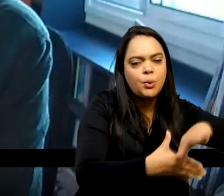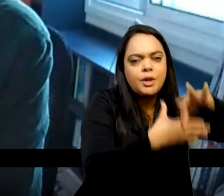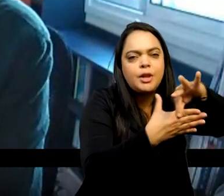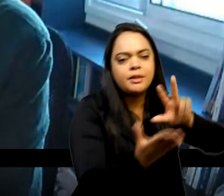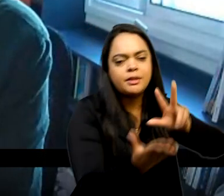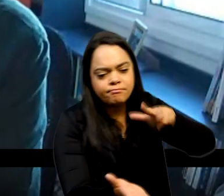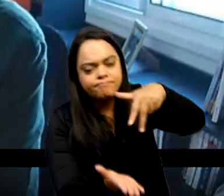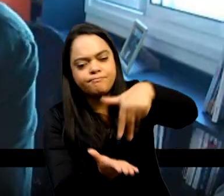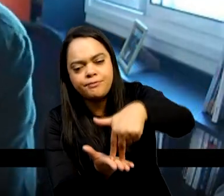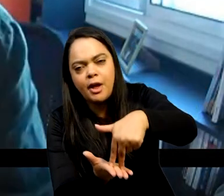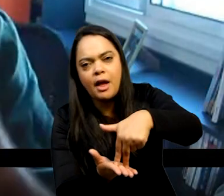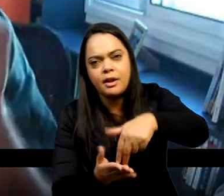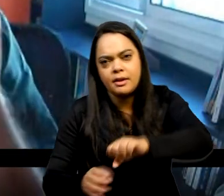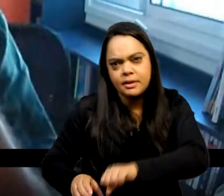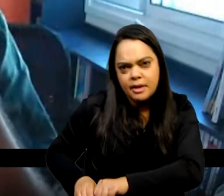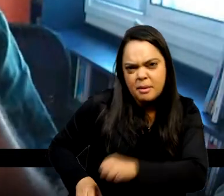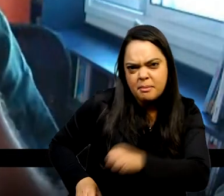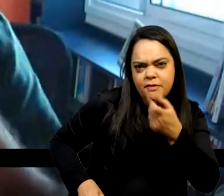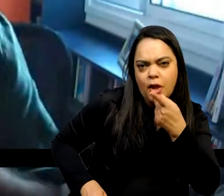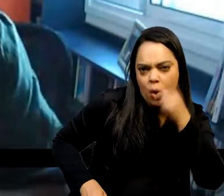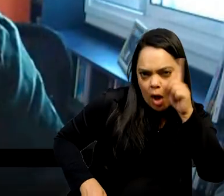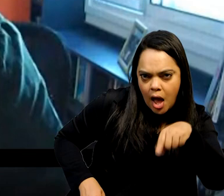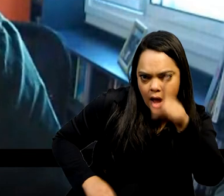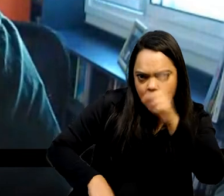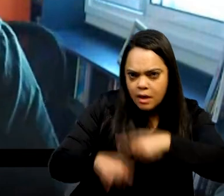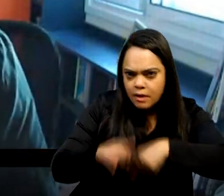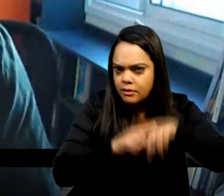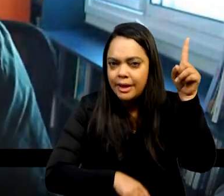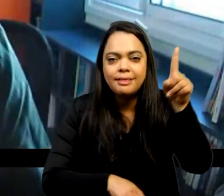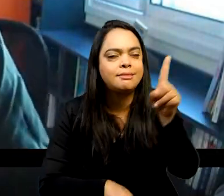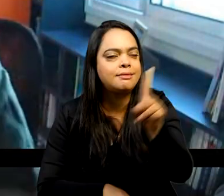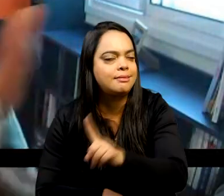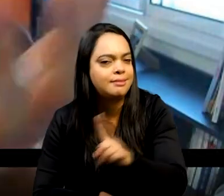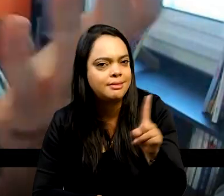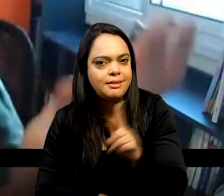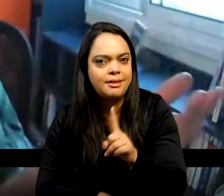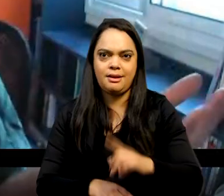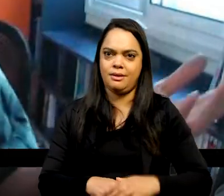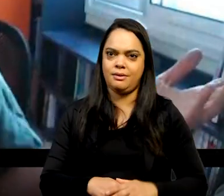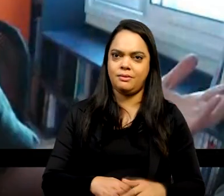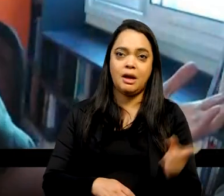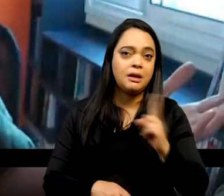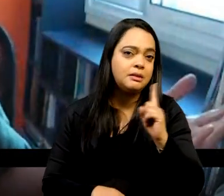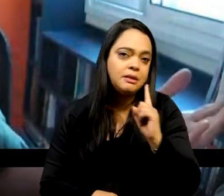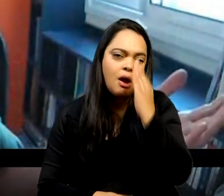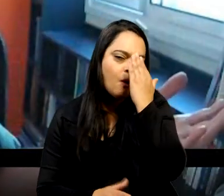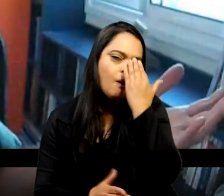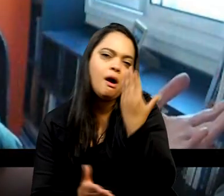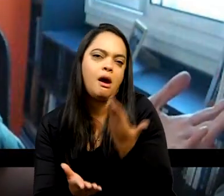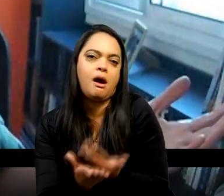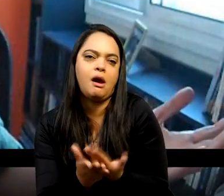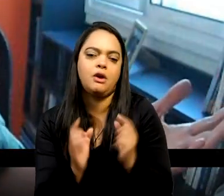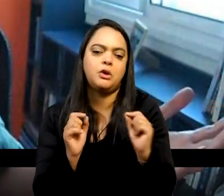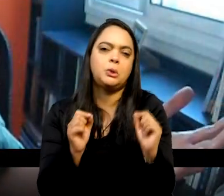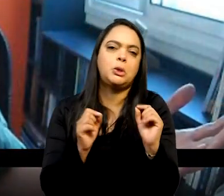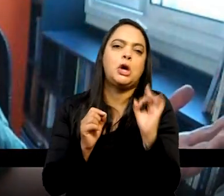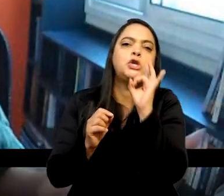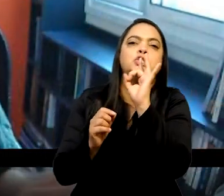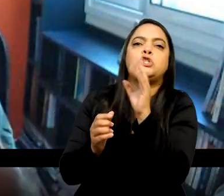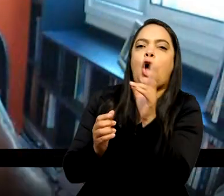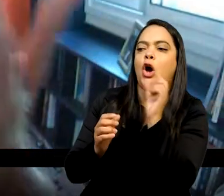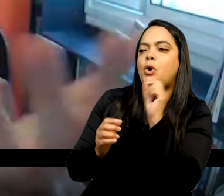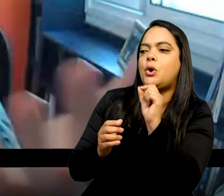desse processo, chamaram de revolução? Não, senhores e não senhoras. A gente não acredita piamente em quem a gente estuda, não é verdade?